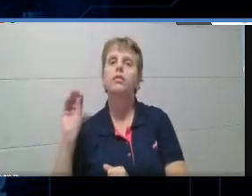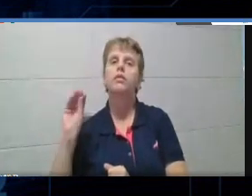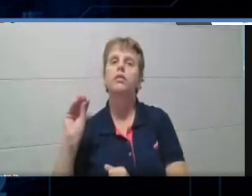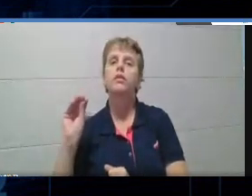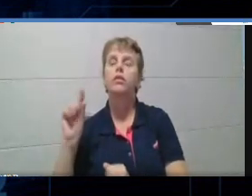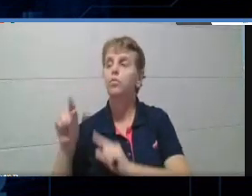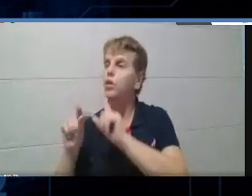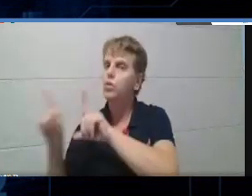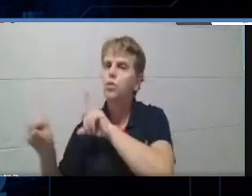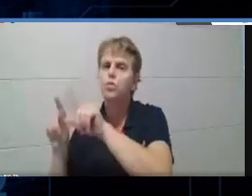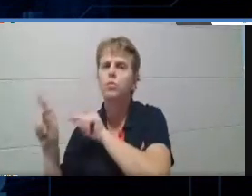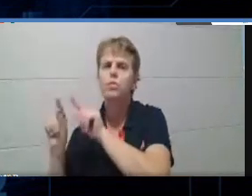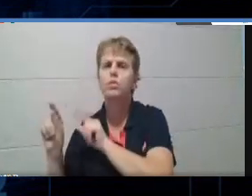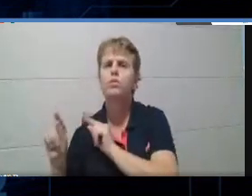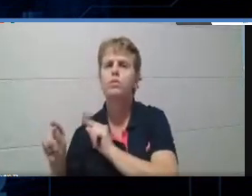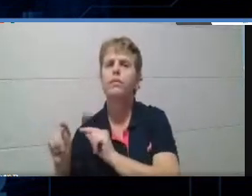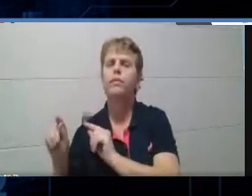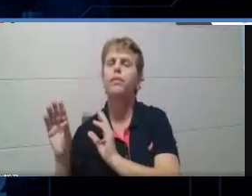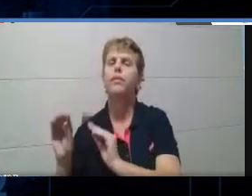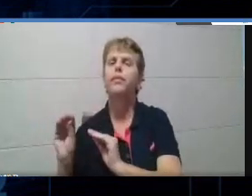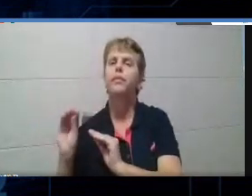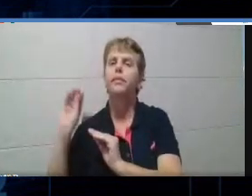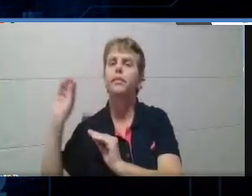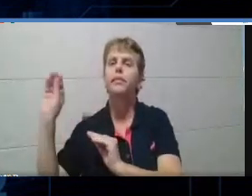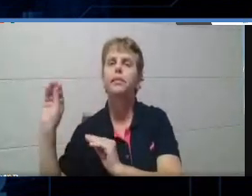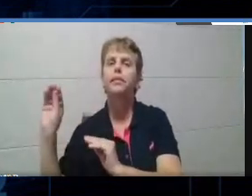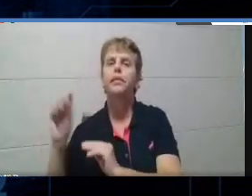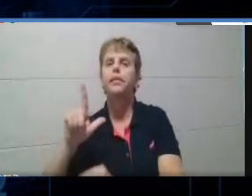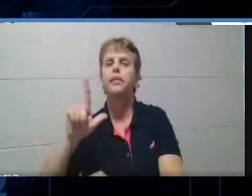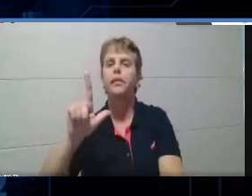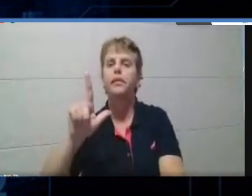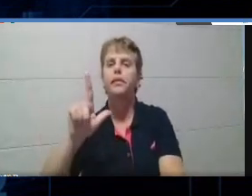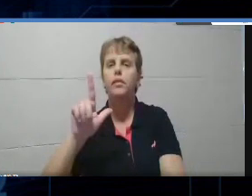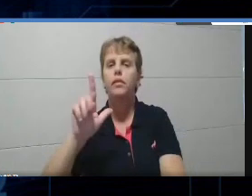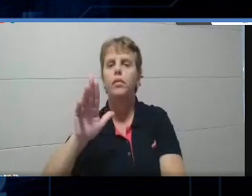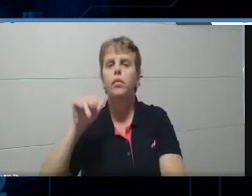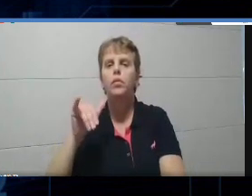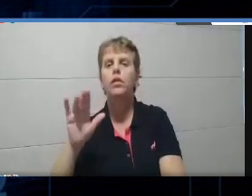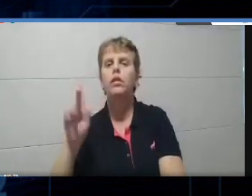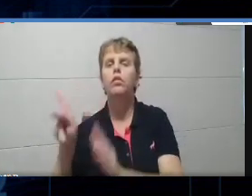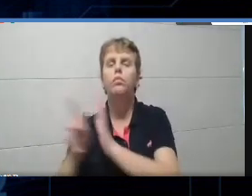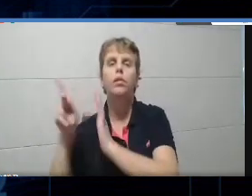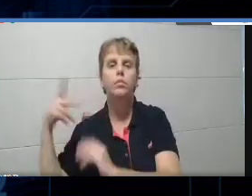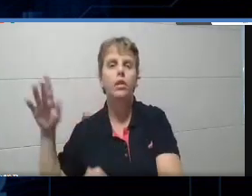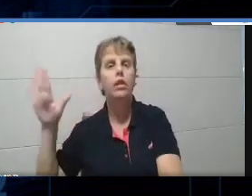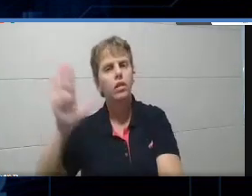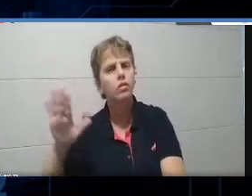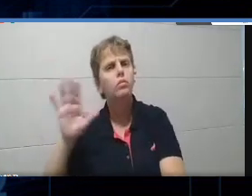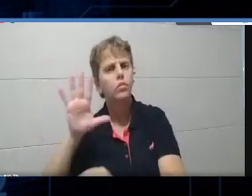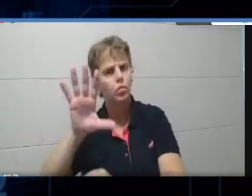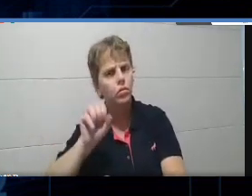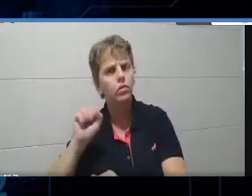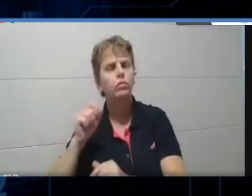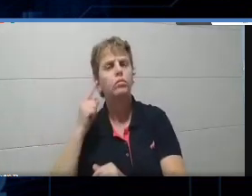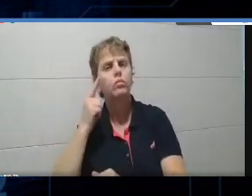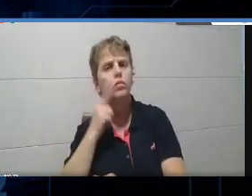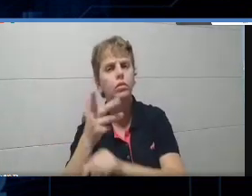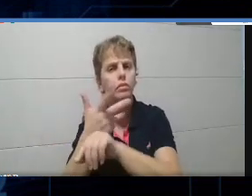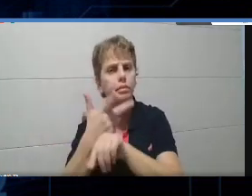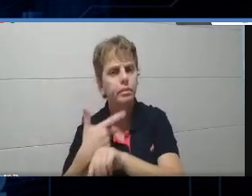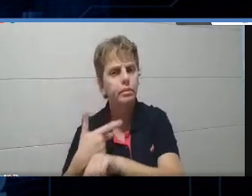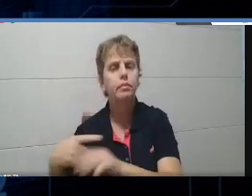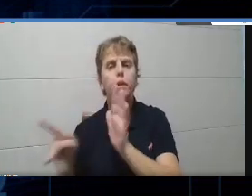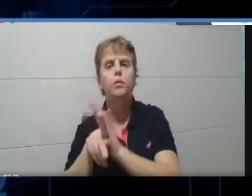escolhendo, então, colocando o link da imagem, tá? Você pode estar buscando aí no seu